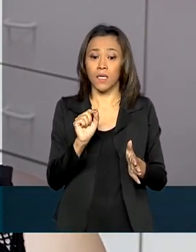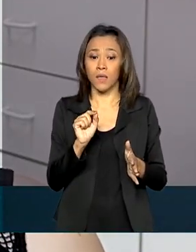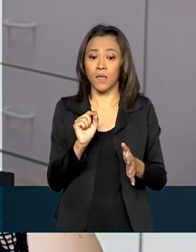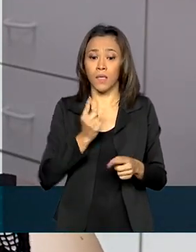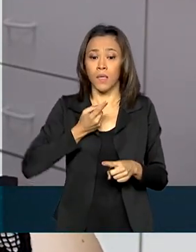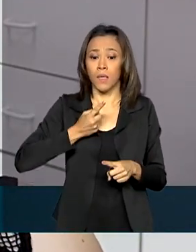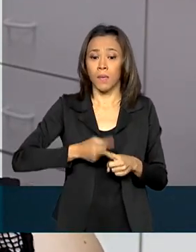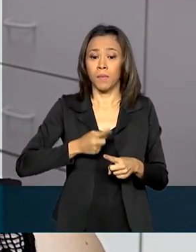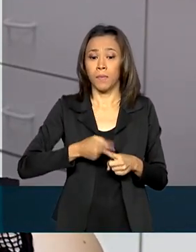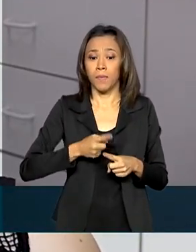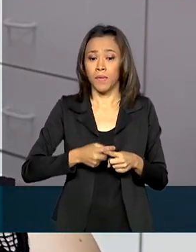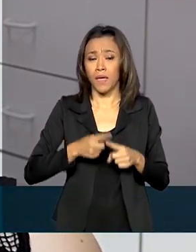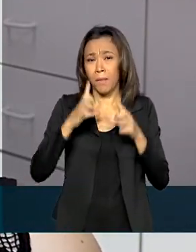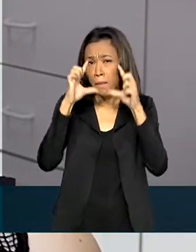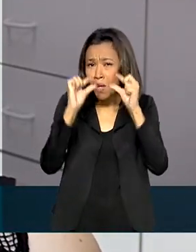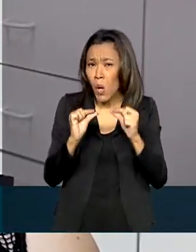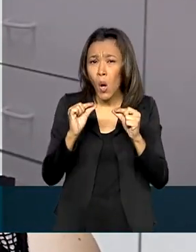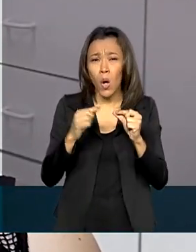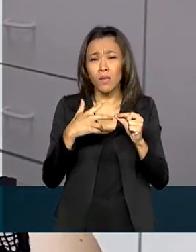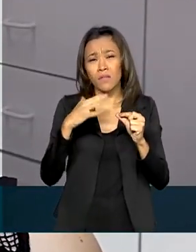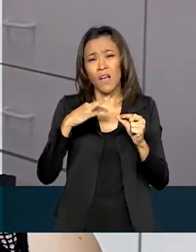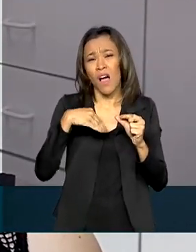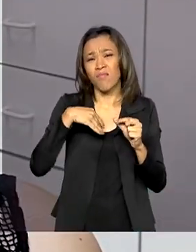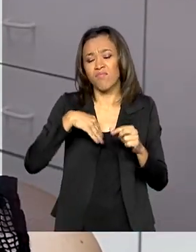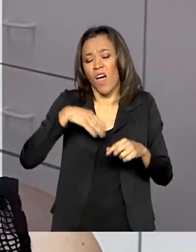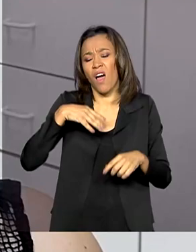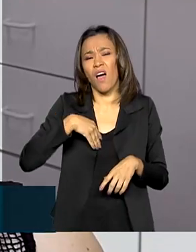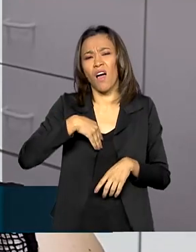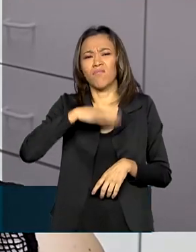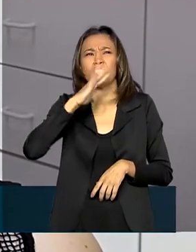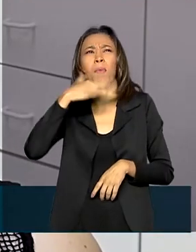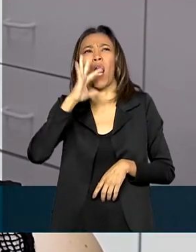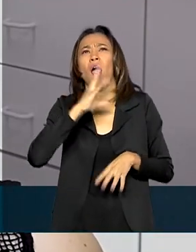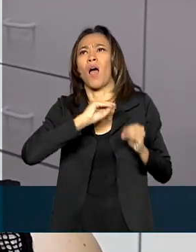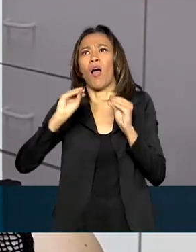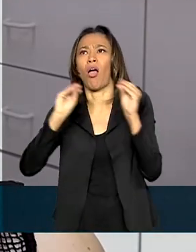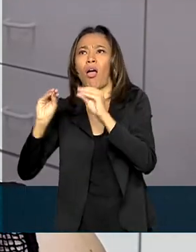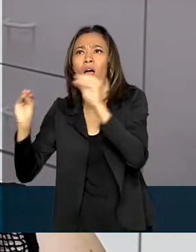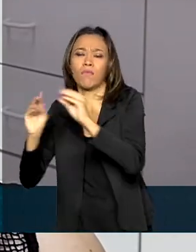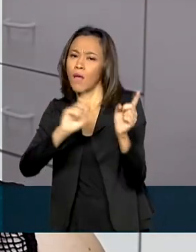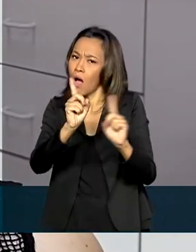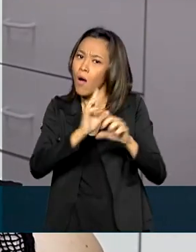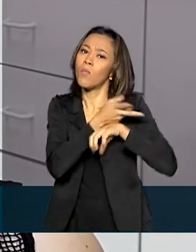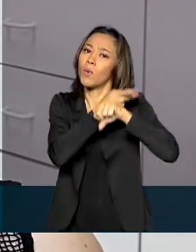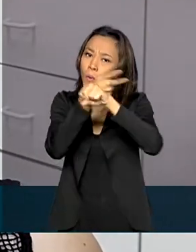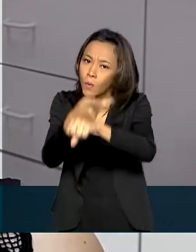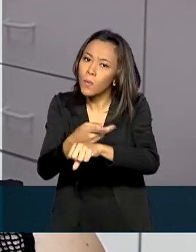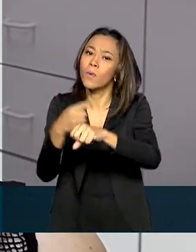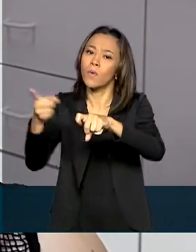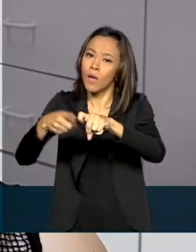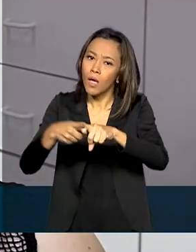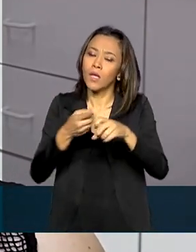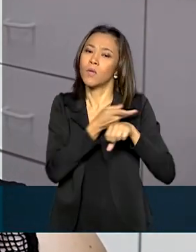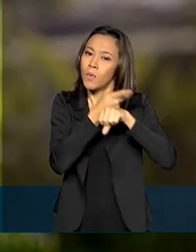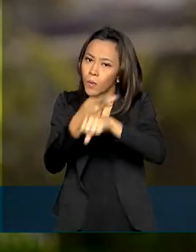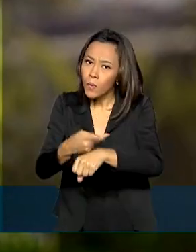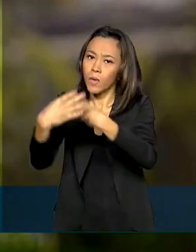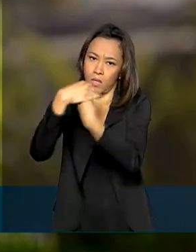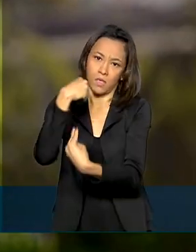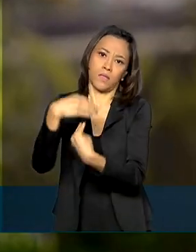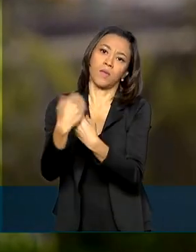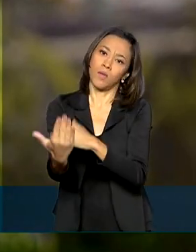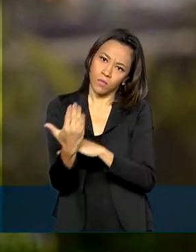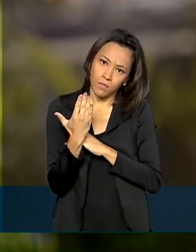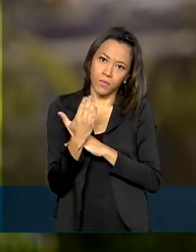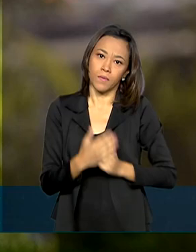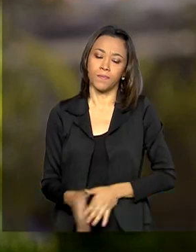menor que seja o que você esteja sentindo. Procure auxílio, procure orientação, procure ajuda. A